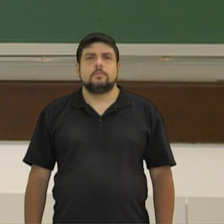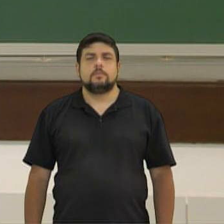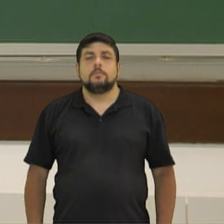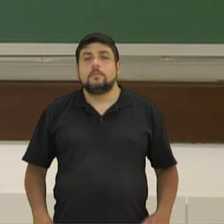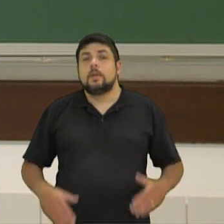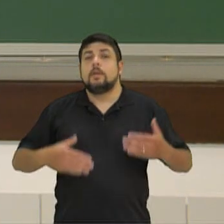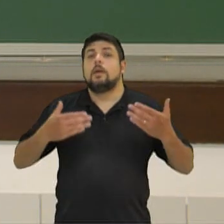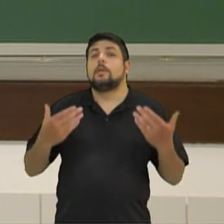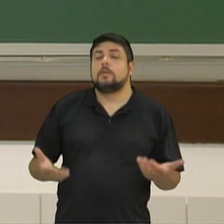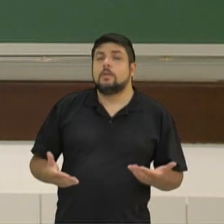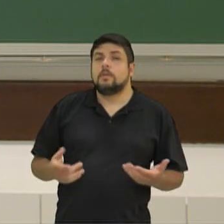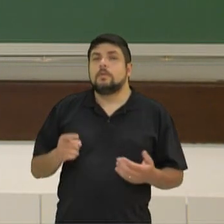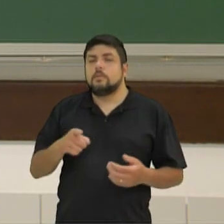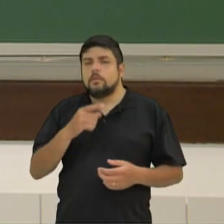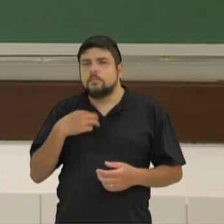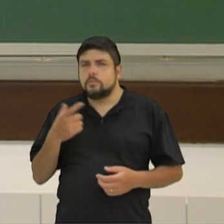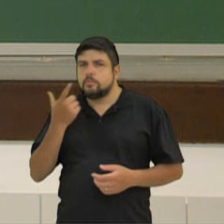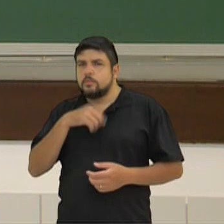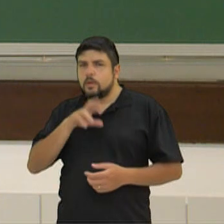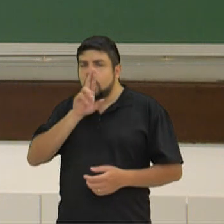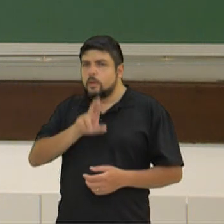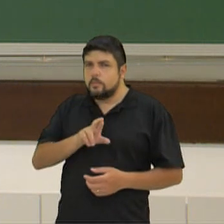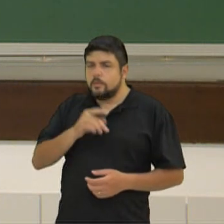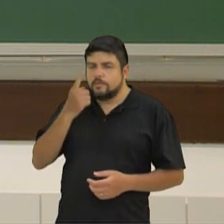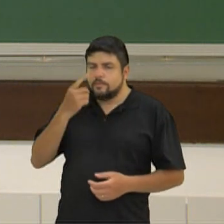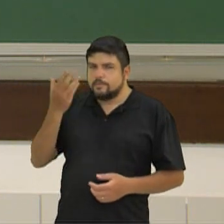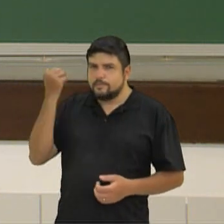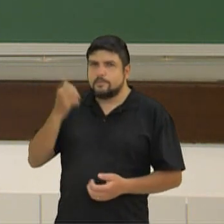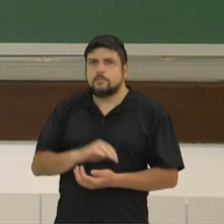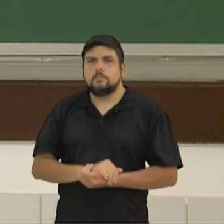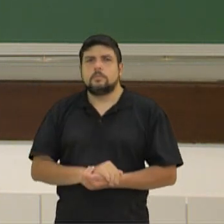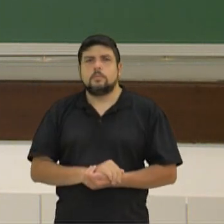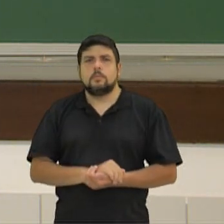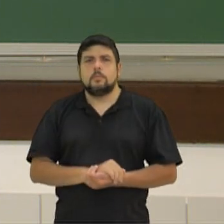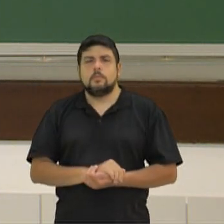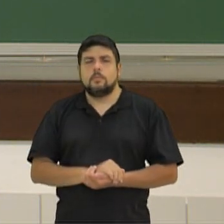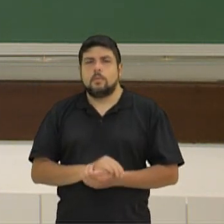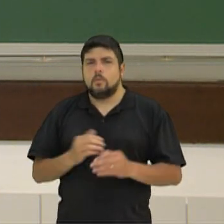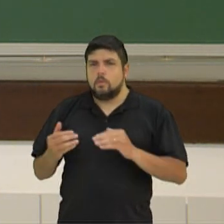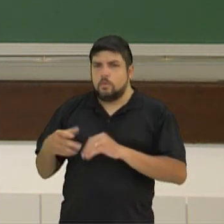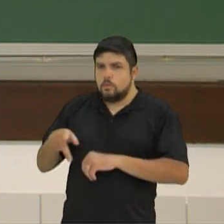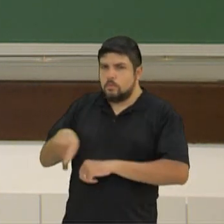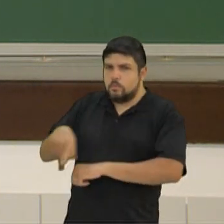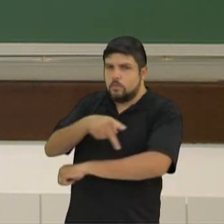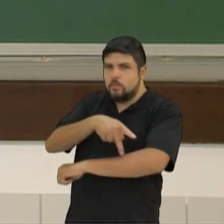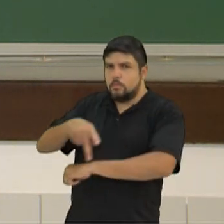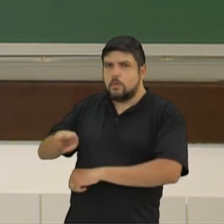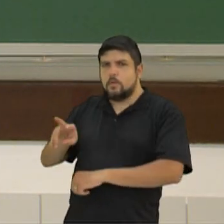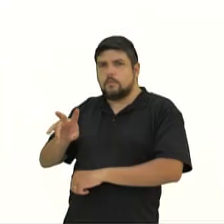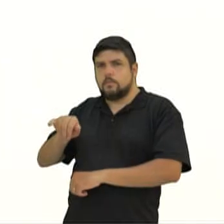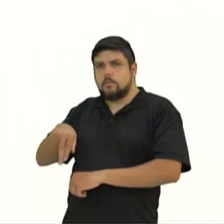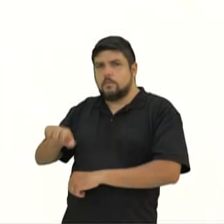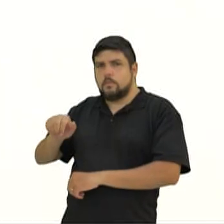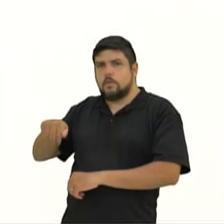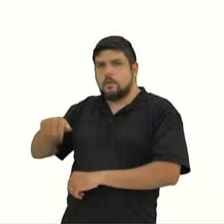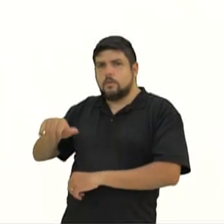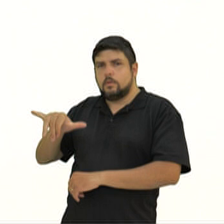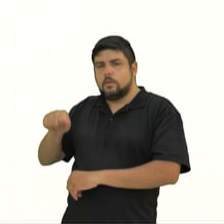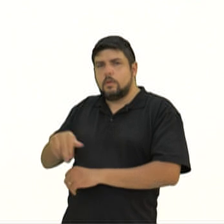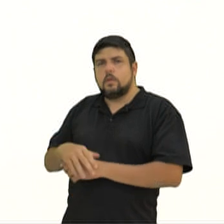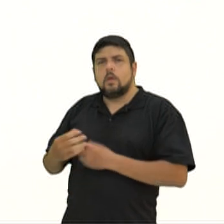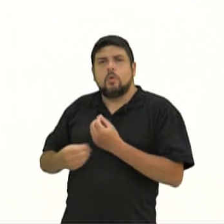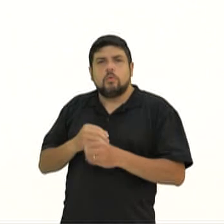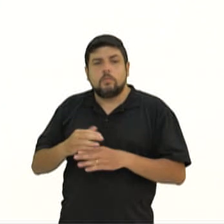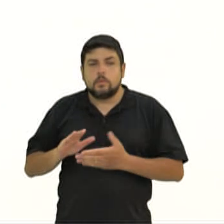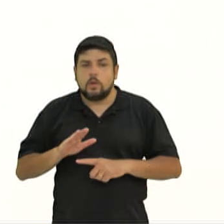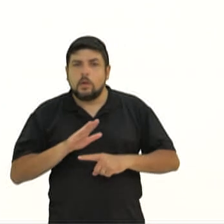E então, chegar a uma resposta, vamos a ela? De acordo com a professora e pedagoga Viviane Anaia, o que poderia ajudar os jovens